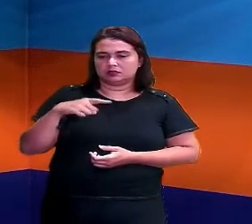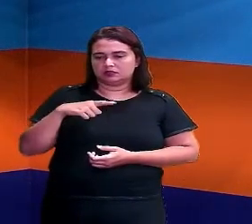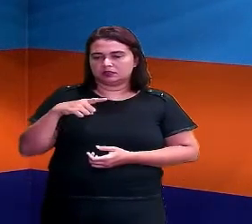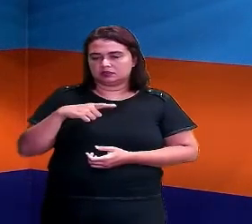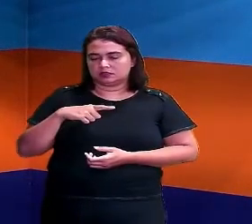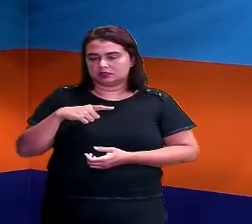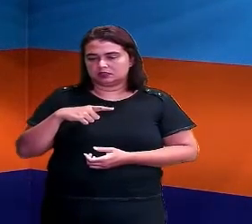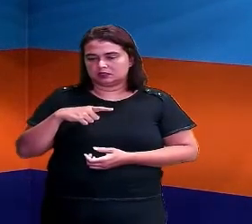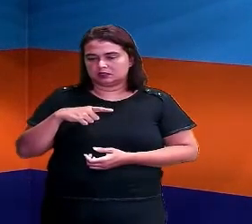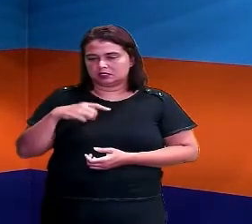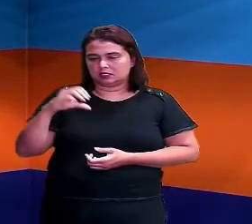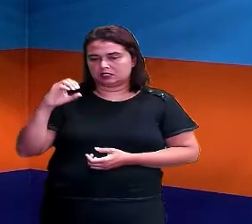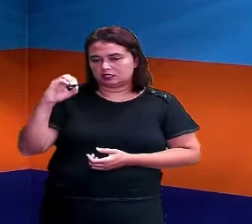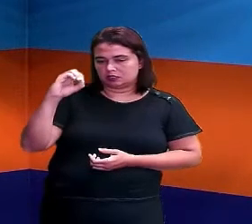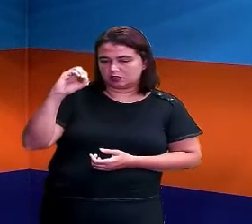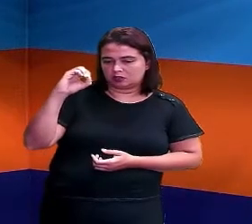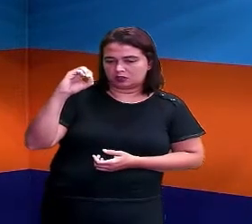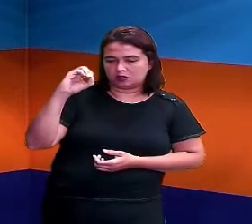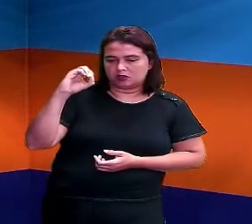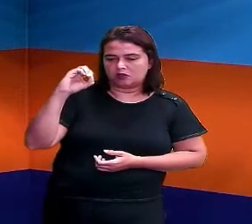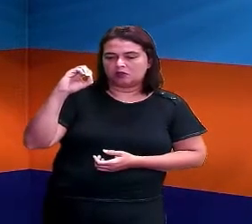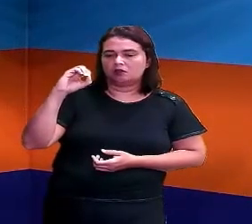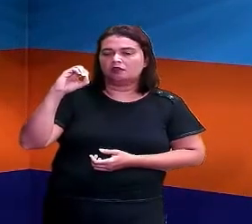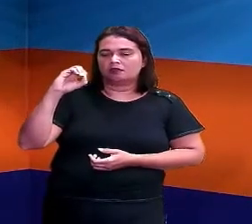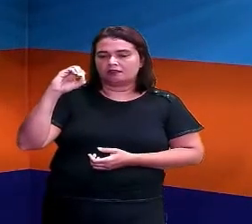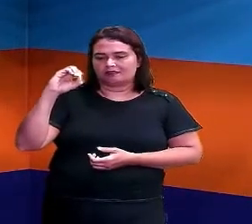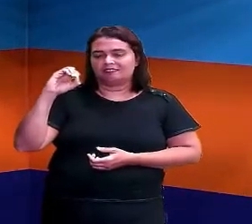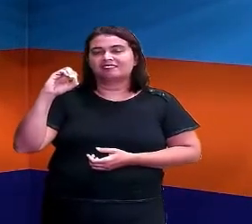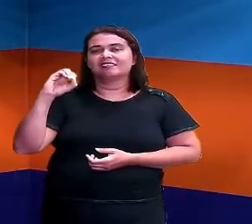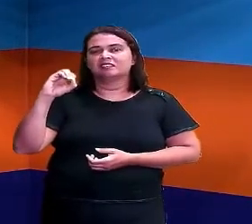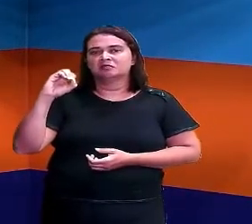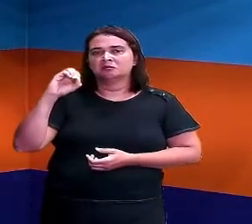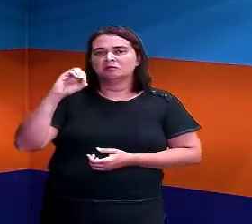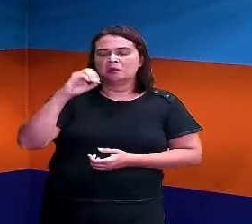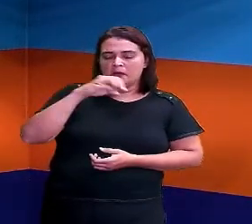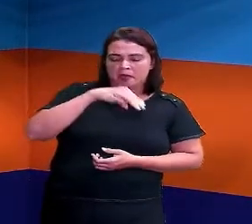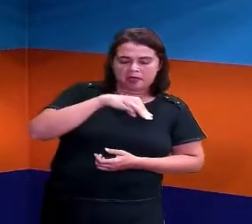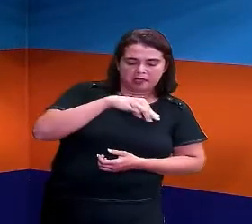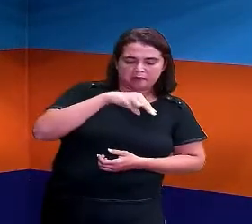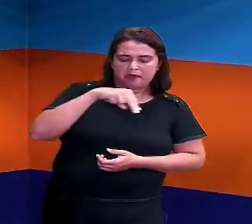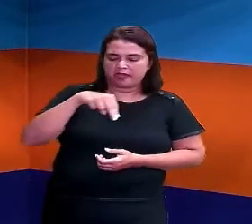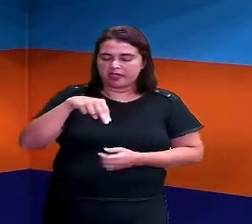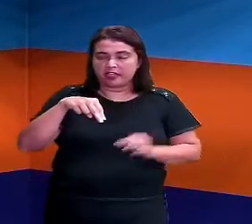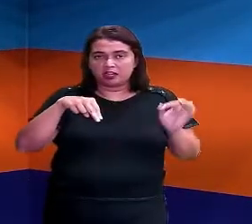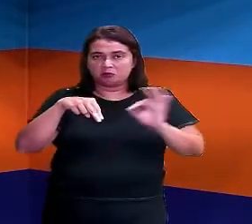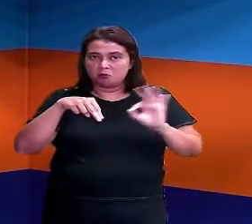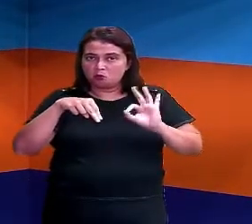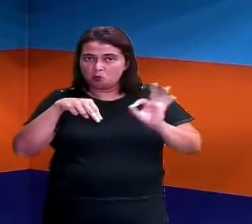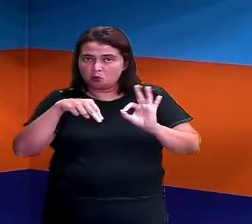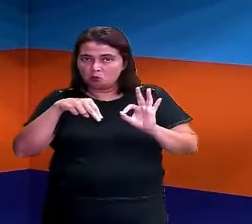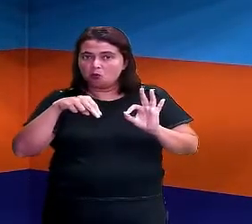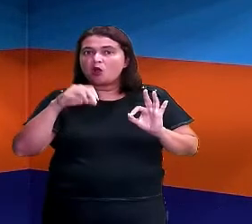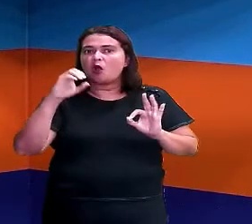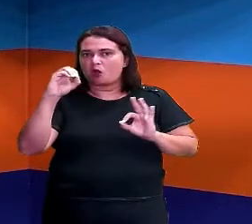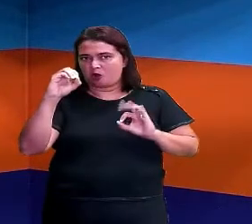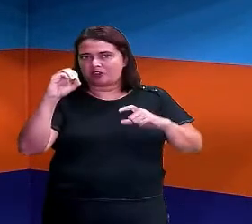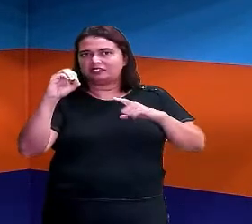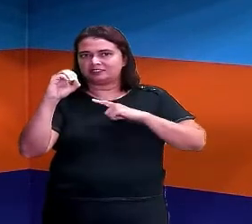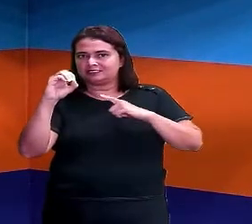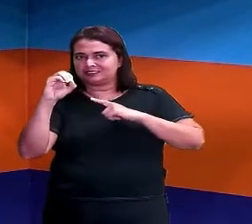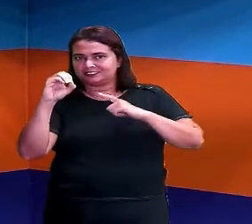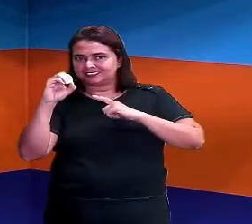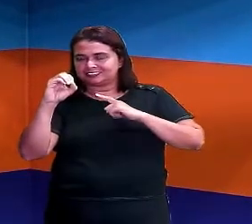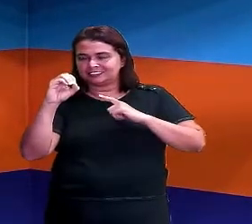letrinha O. Tá vendo? Porque com N, eu não tenho palavra aqui com N.